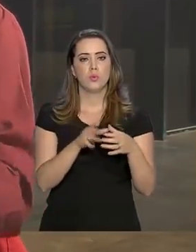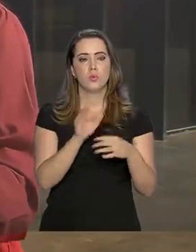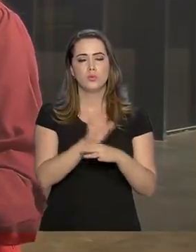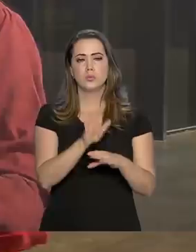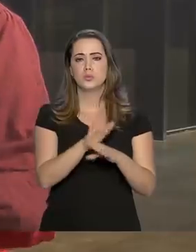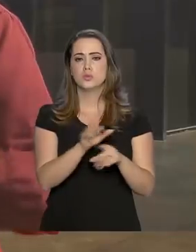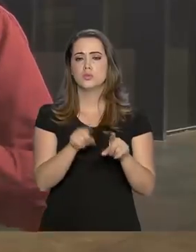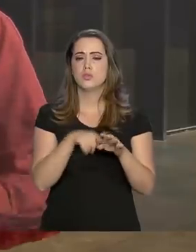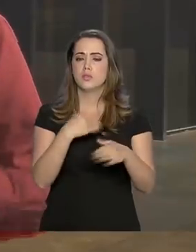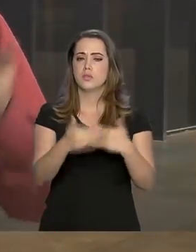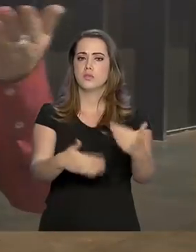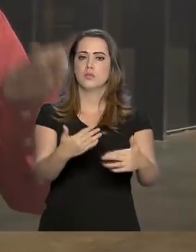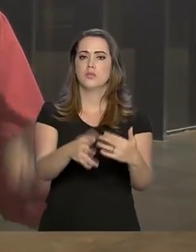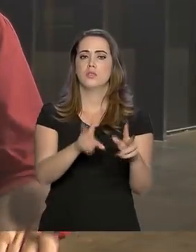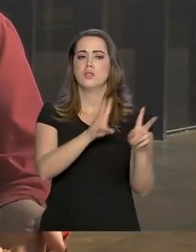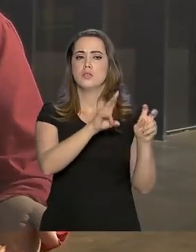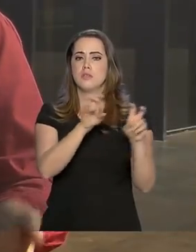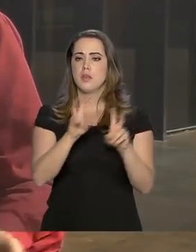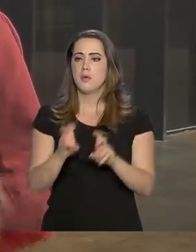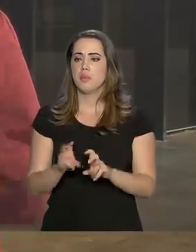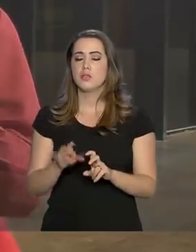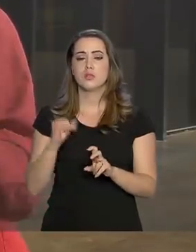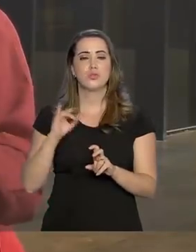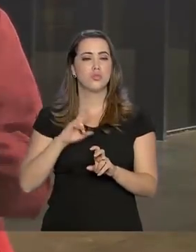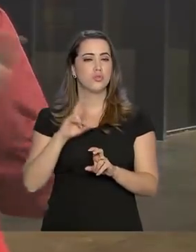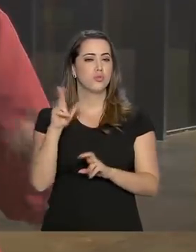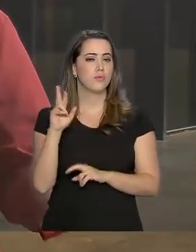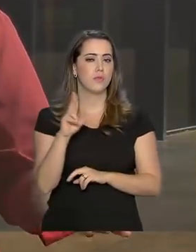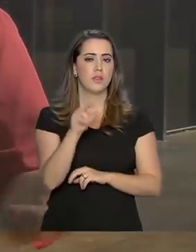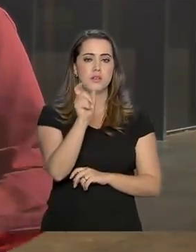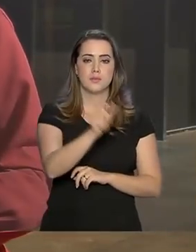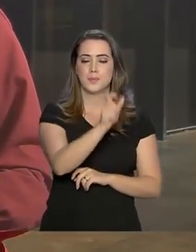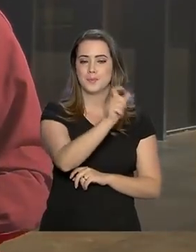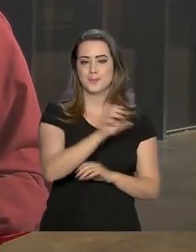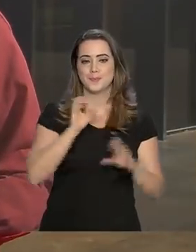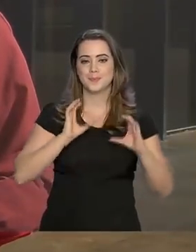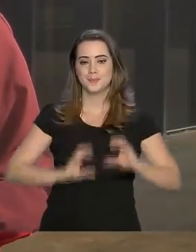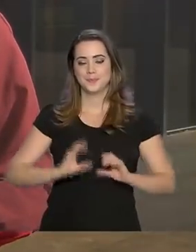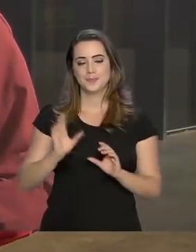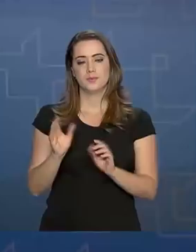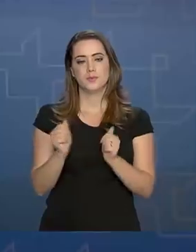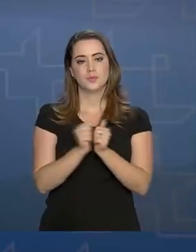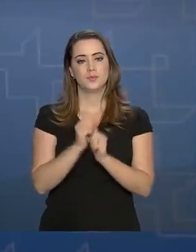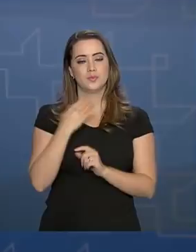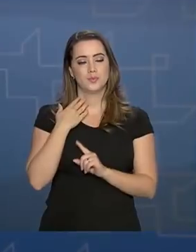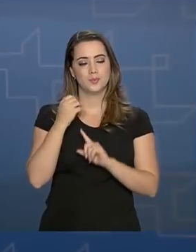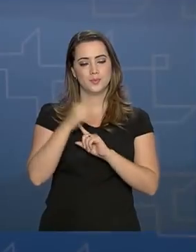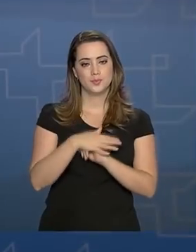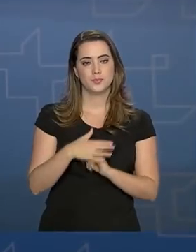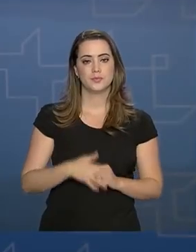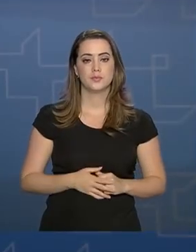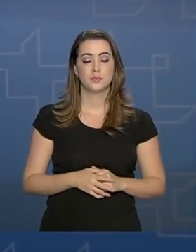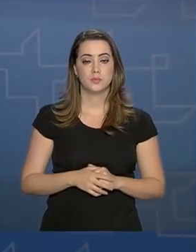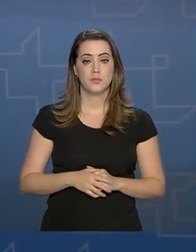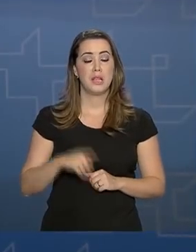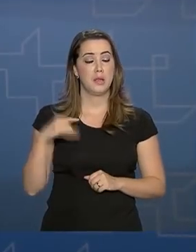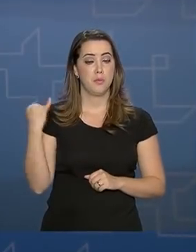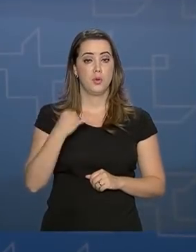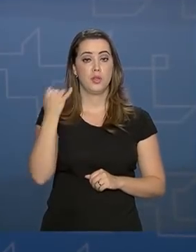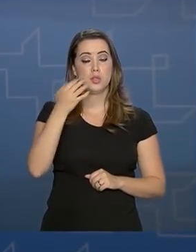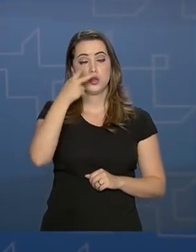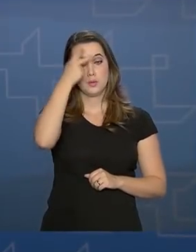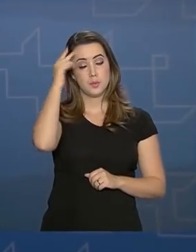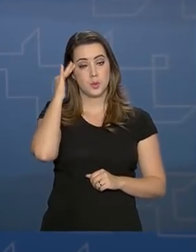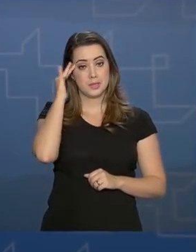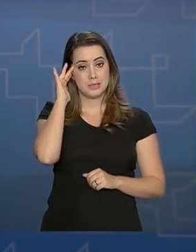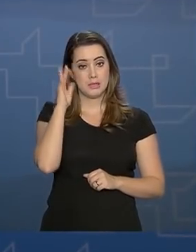evoluir e tratar de outros assuntos que envolvam o cidadão e o Banco Central. O importante é que as pessoas entendam